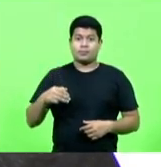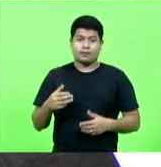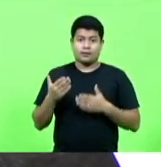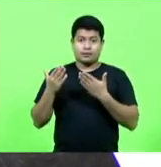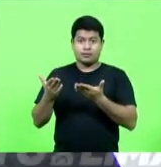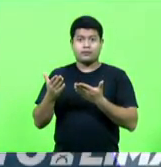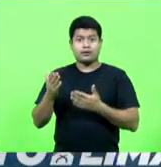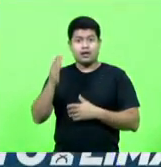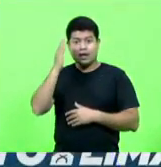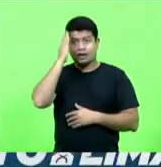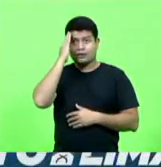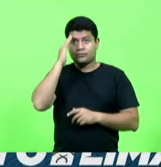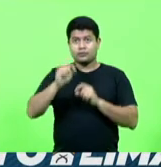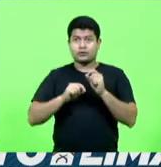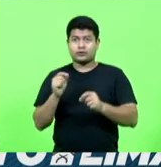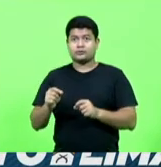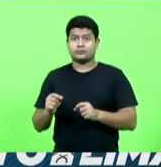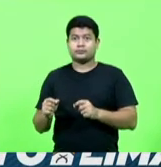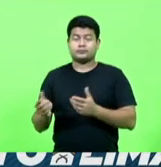saber do seguinte,